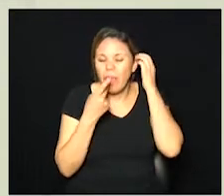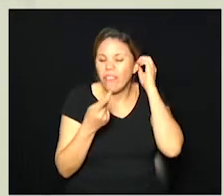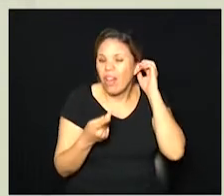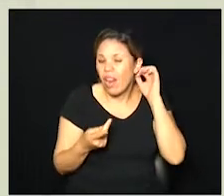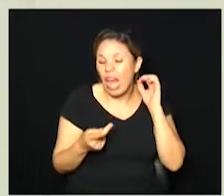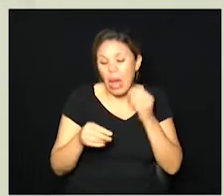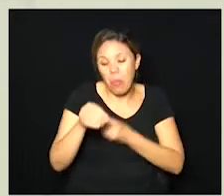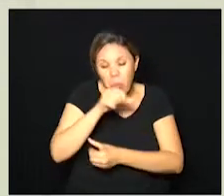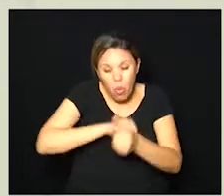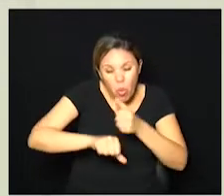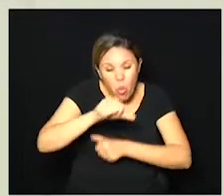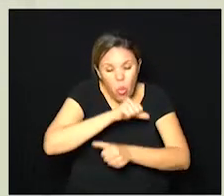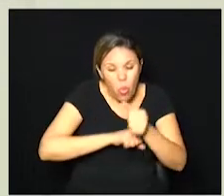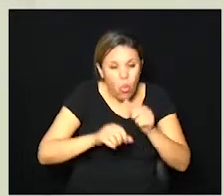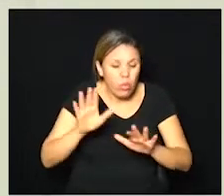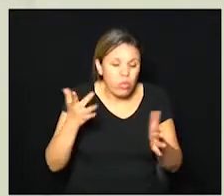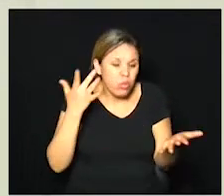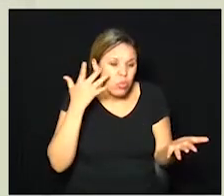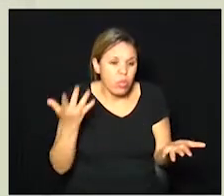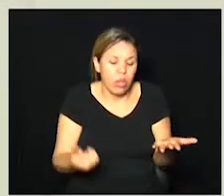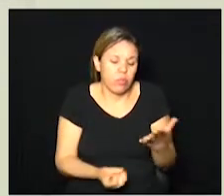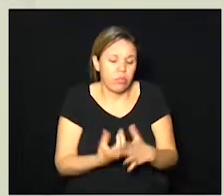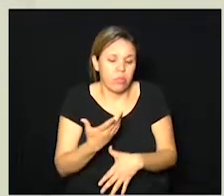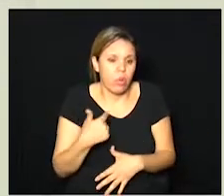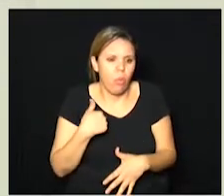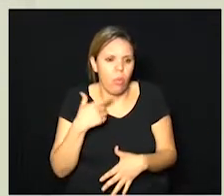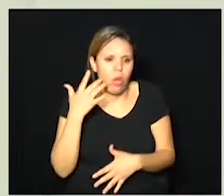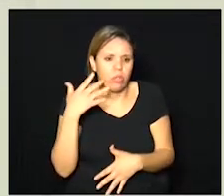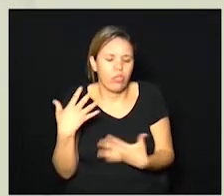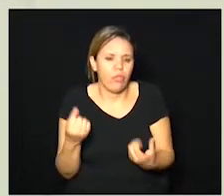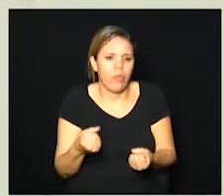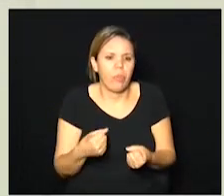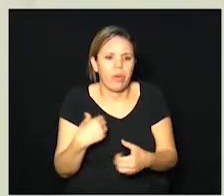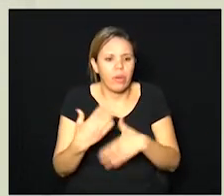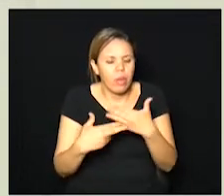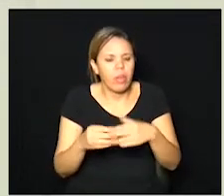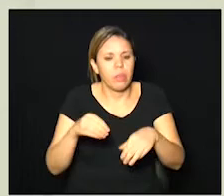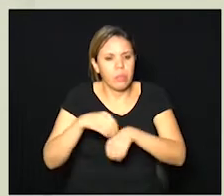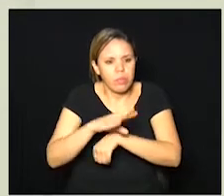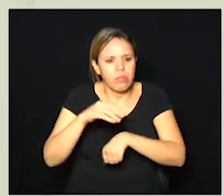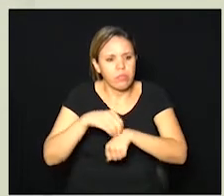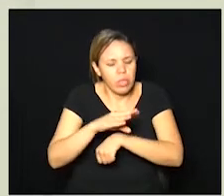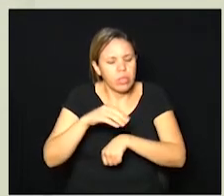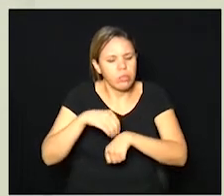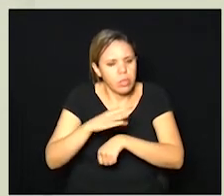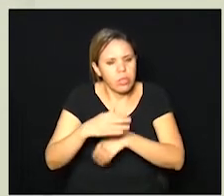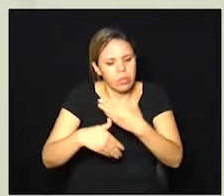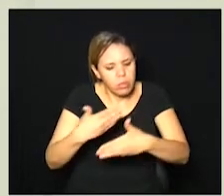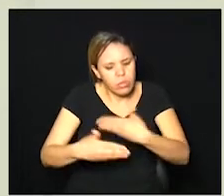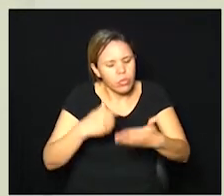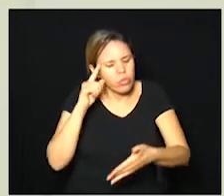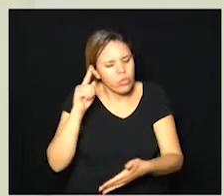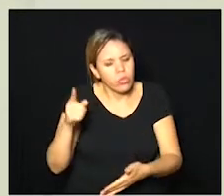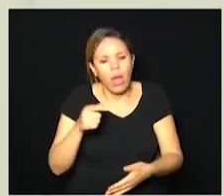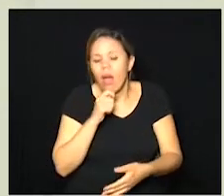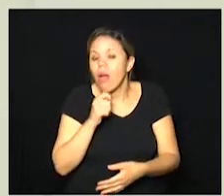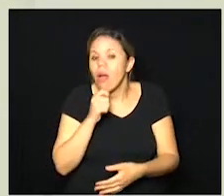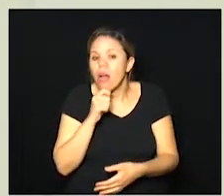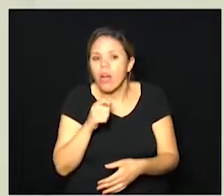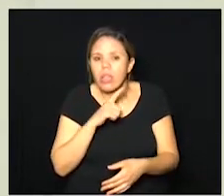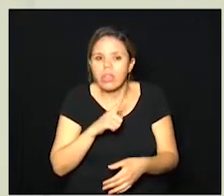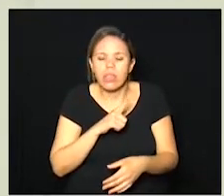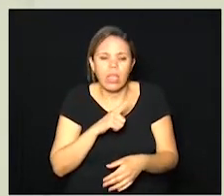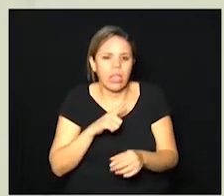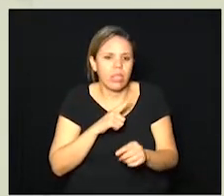mutante é muito mutável então nós vamos gradualmente passando essas informações mas por enquanto ainda temos um